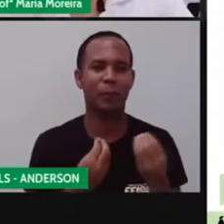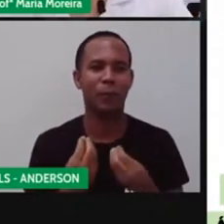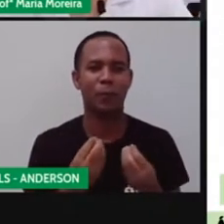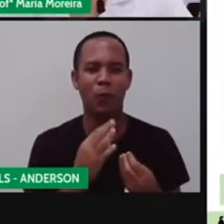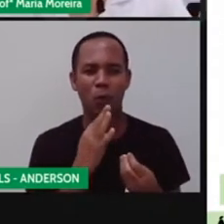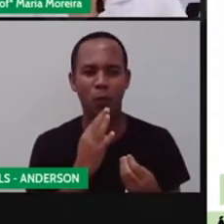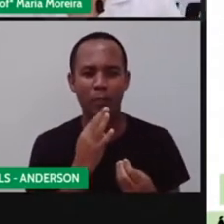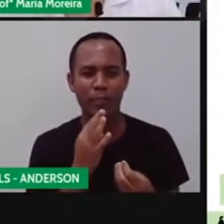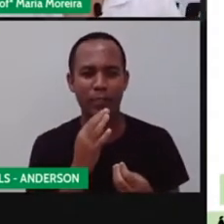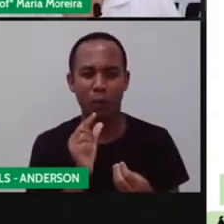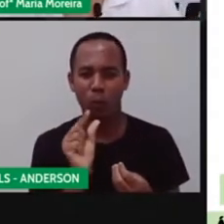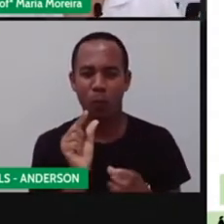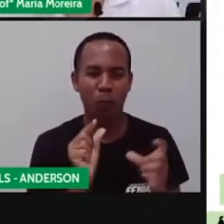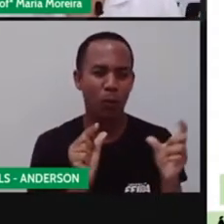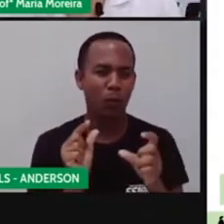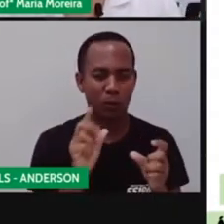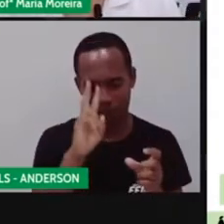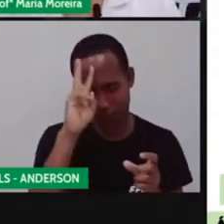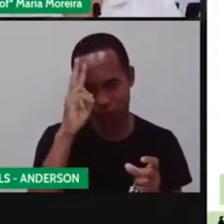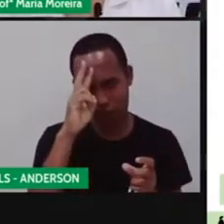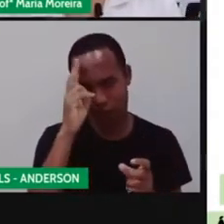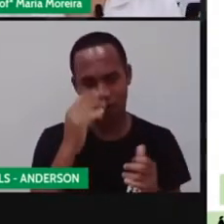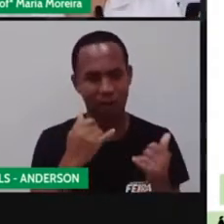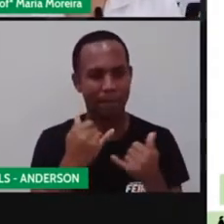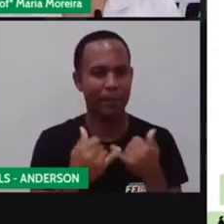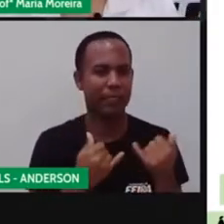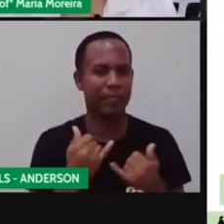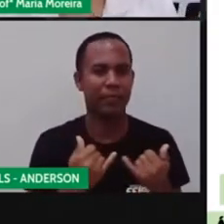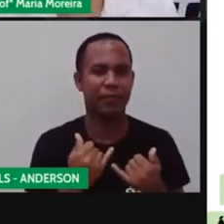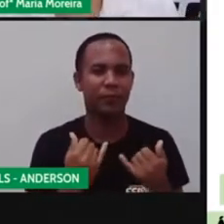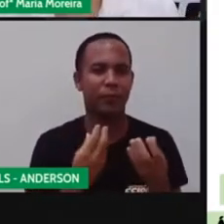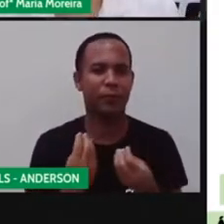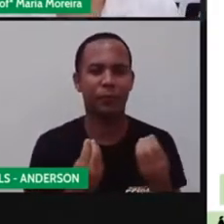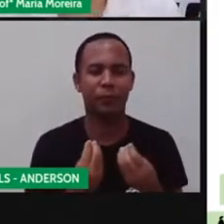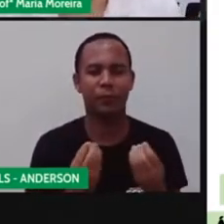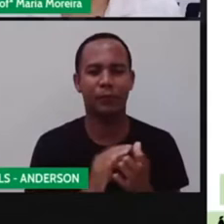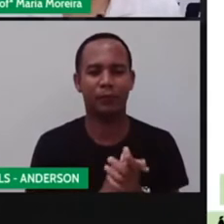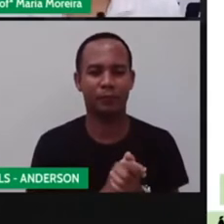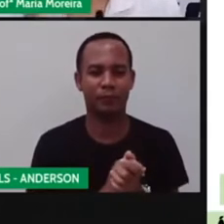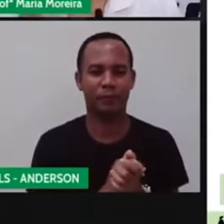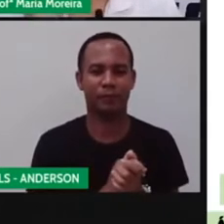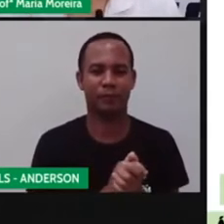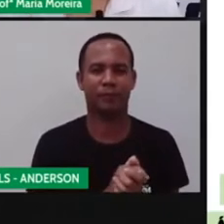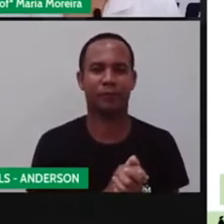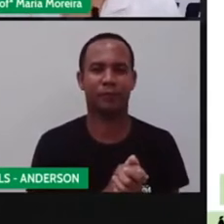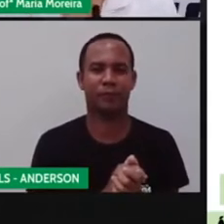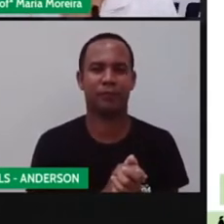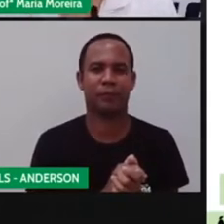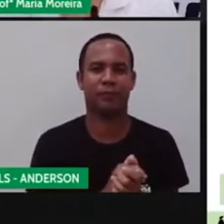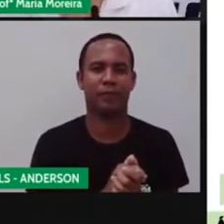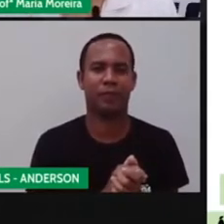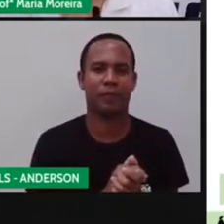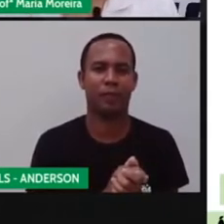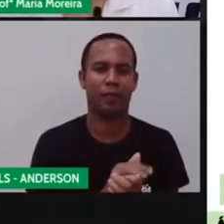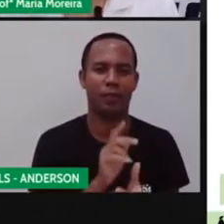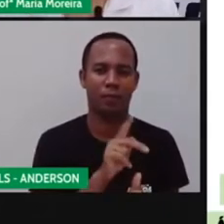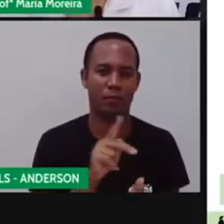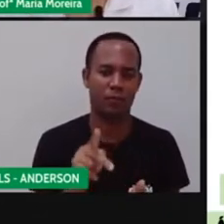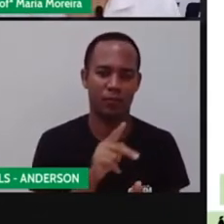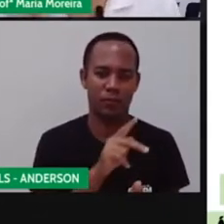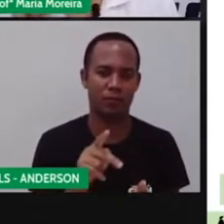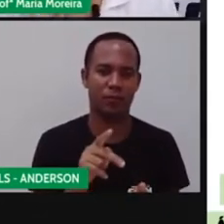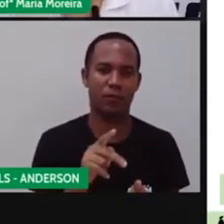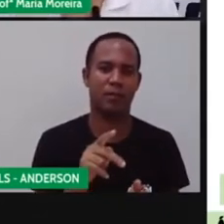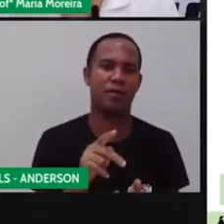Conhecer um pouco da história através do quê? Dos brinquedos. Olha que bacana. Vamos lá. Pro Maria e Anderson aí, dupla